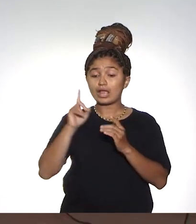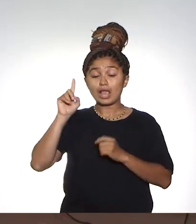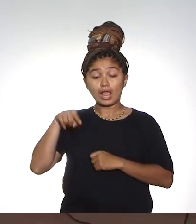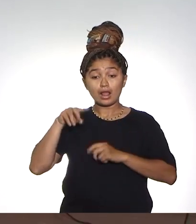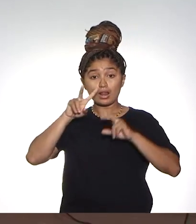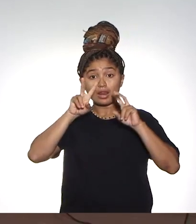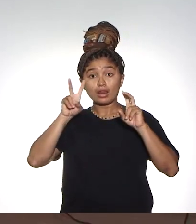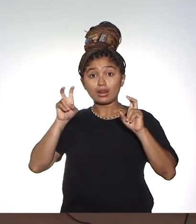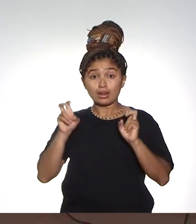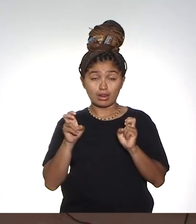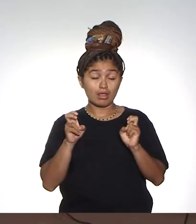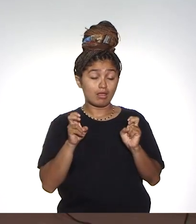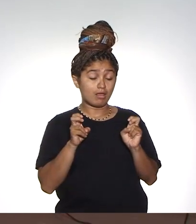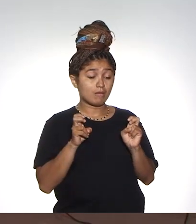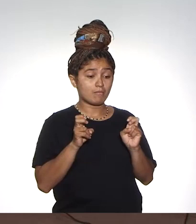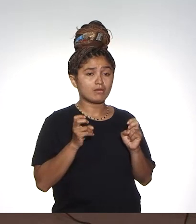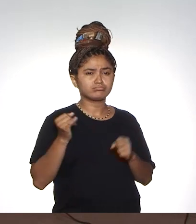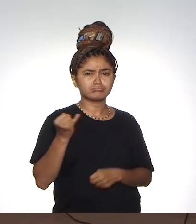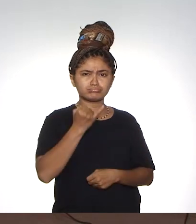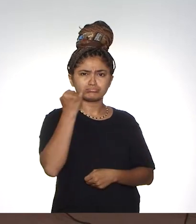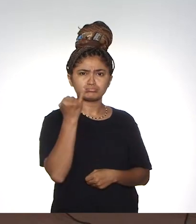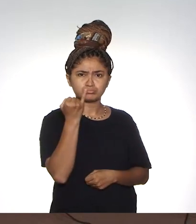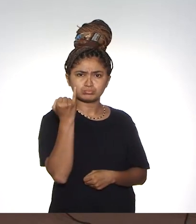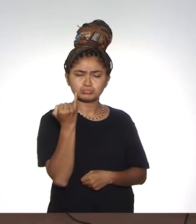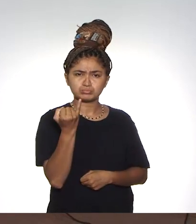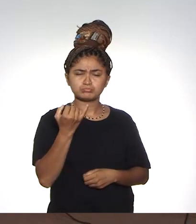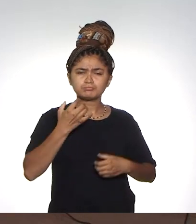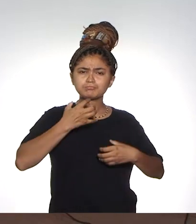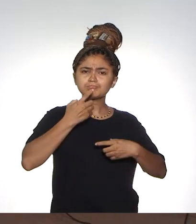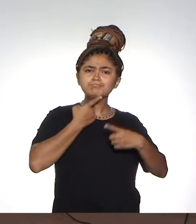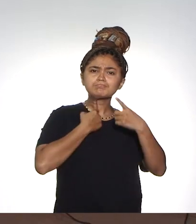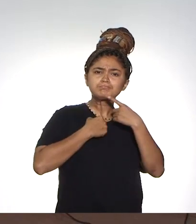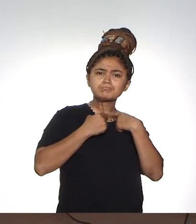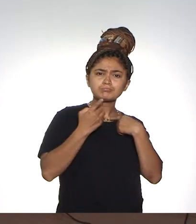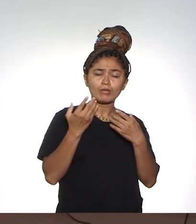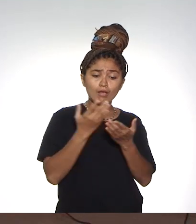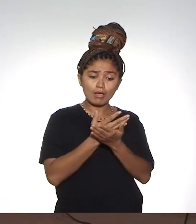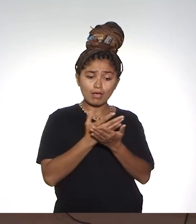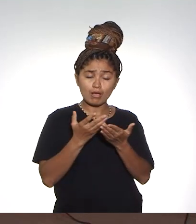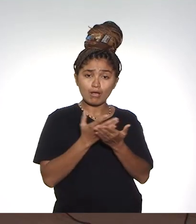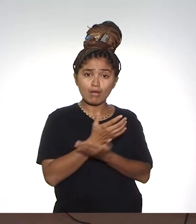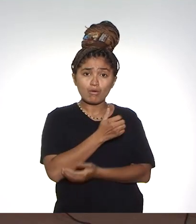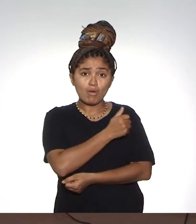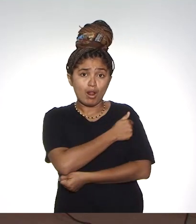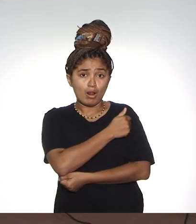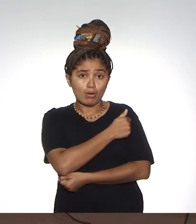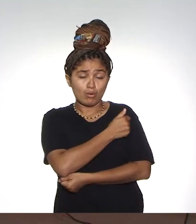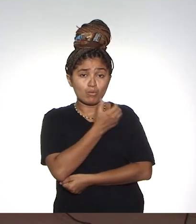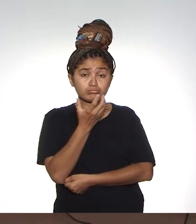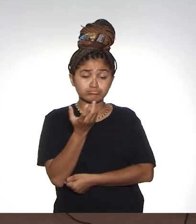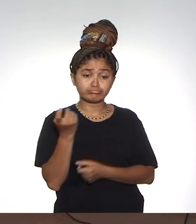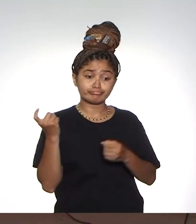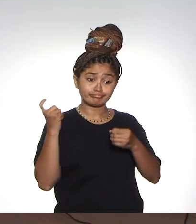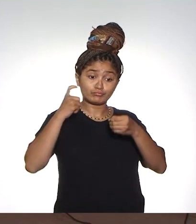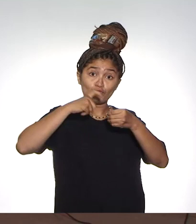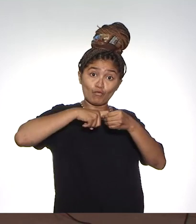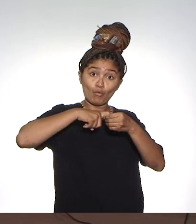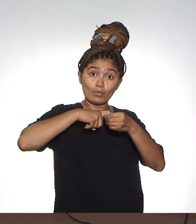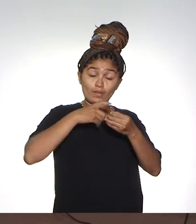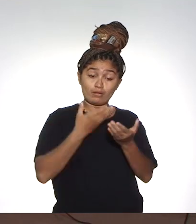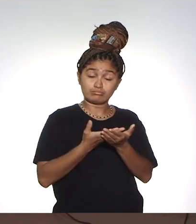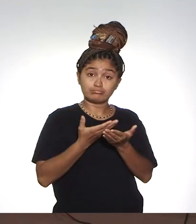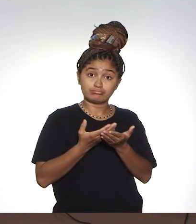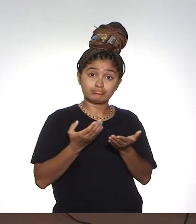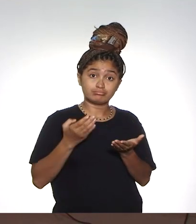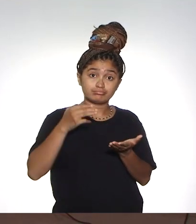tema muito importante, que obviamente existe um desejo de uma parcela da nossa comunidade ao retorno